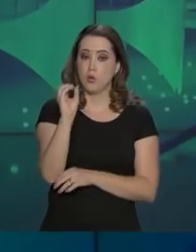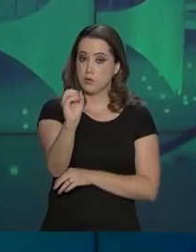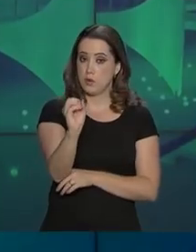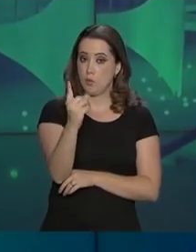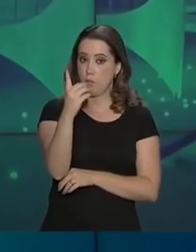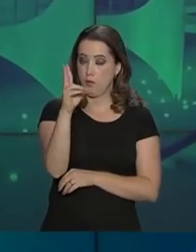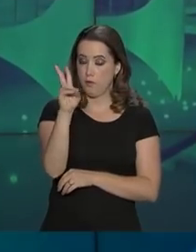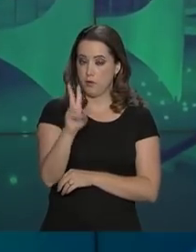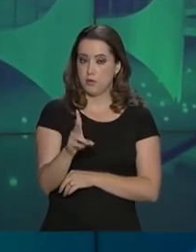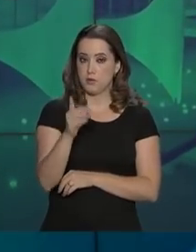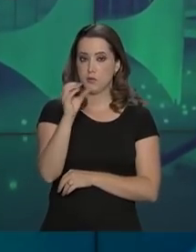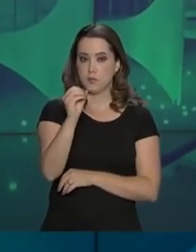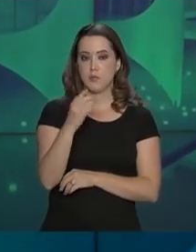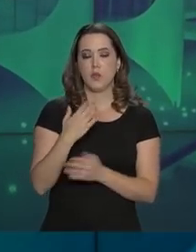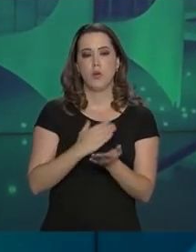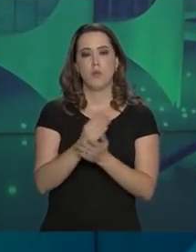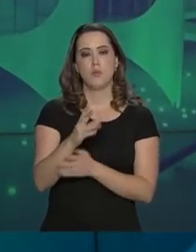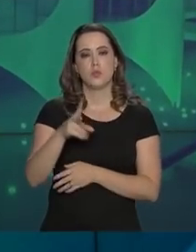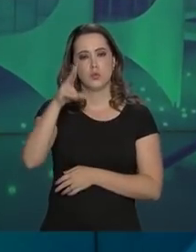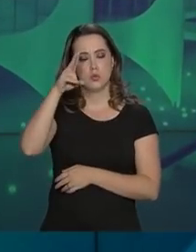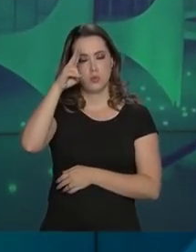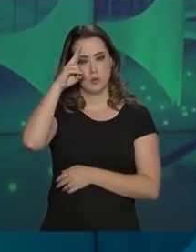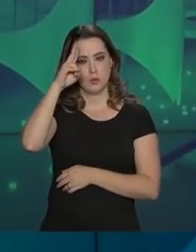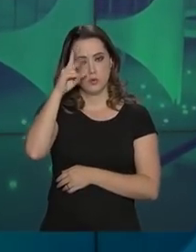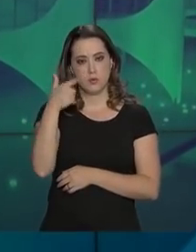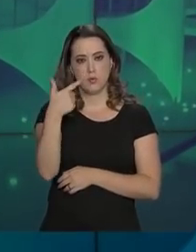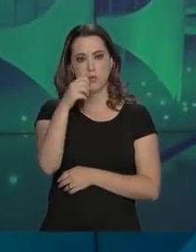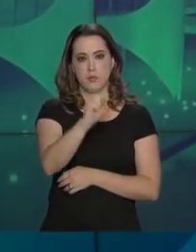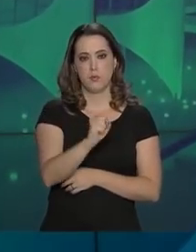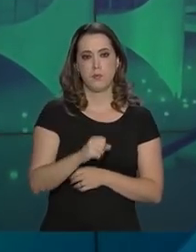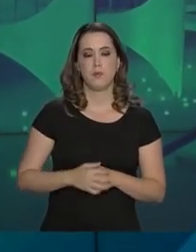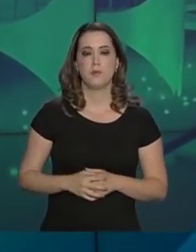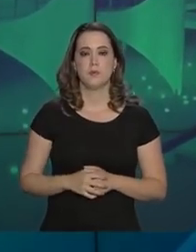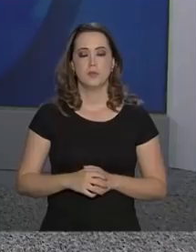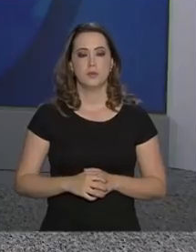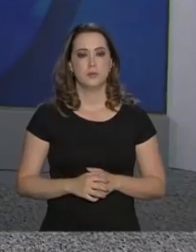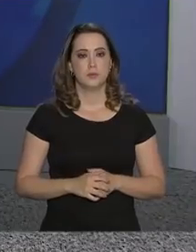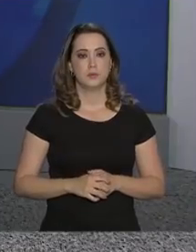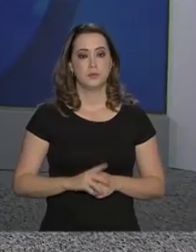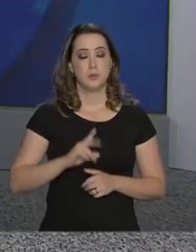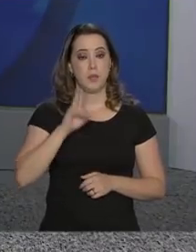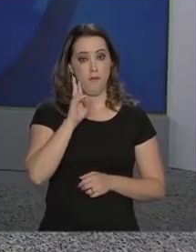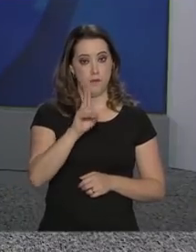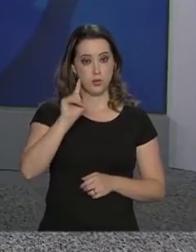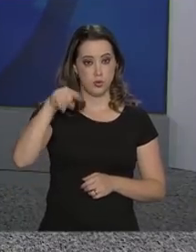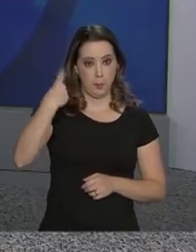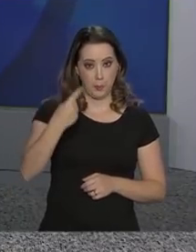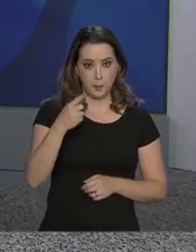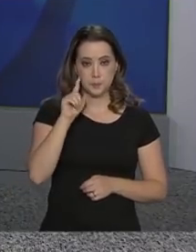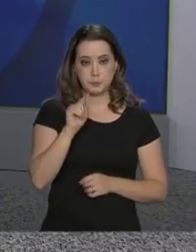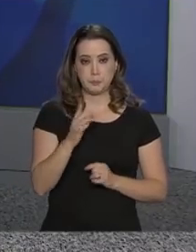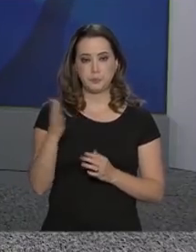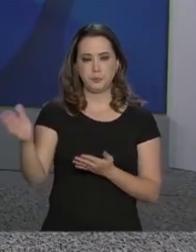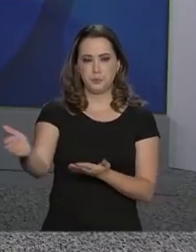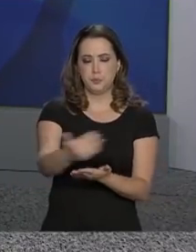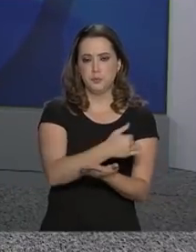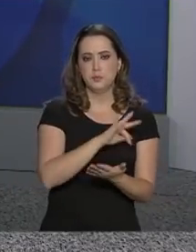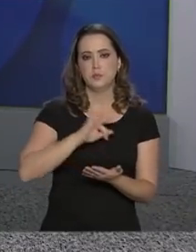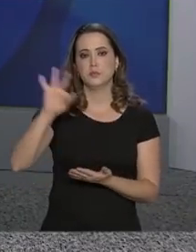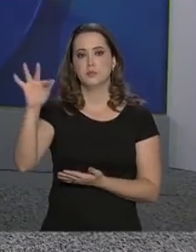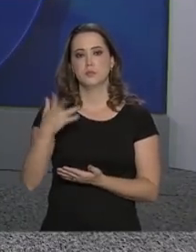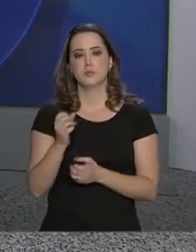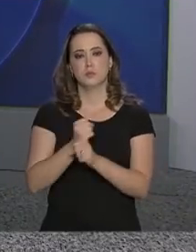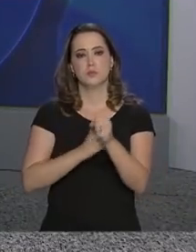do SISU está mantida para segunda-feira, dia 28. E veja no próximo bloco. A arrecadação